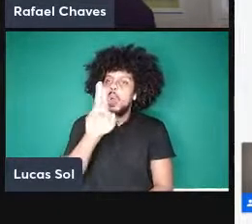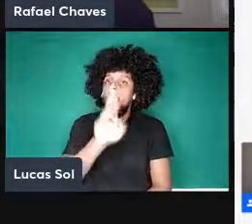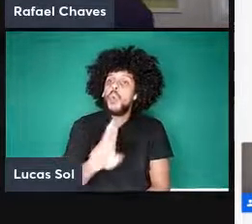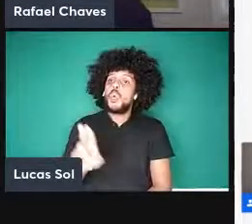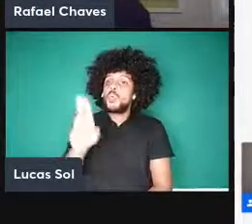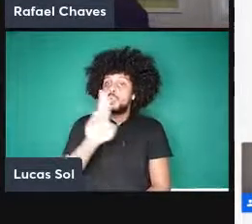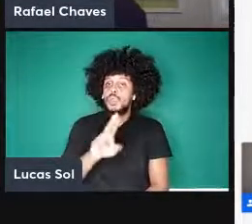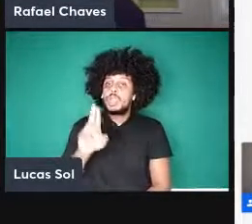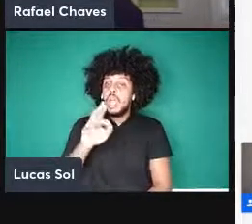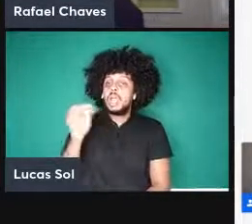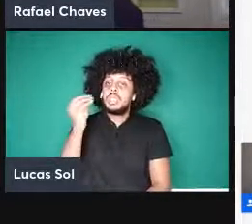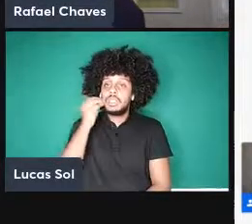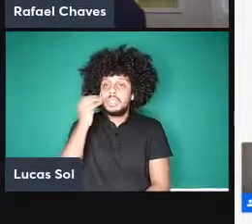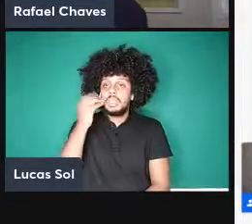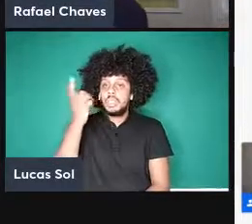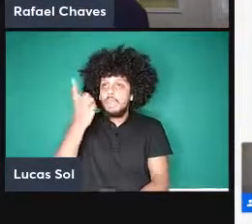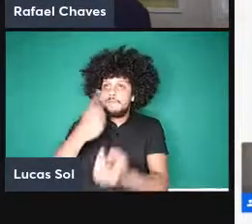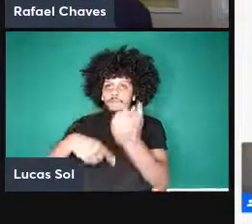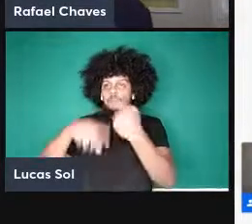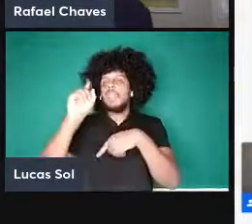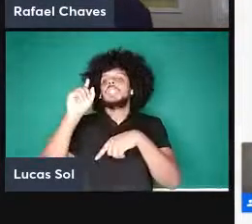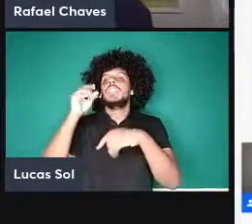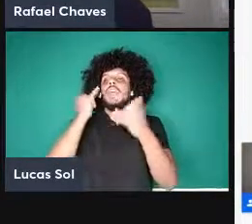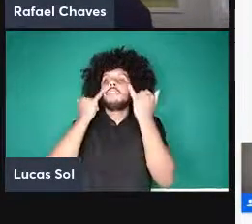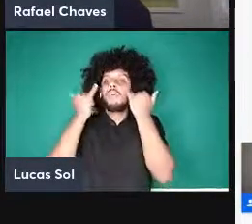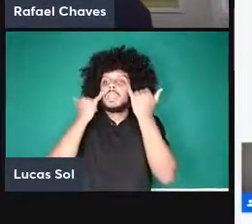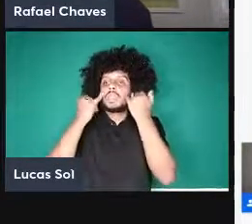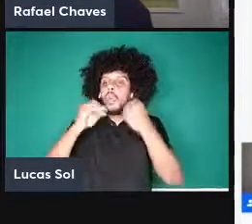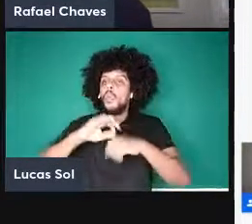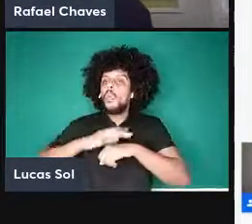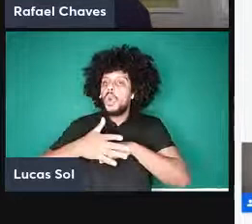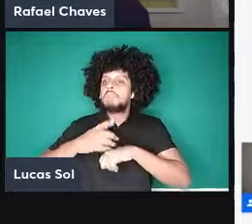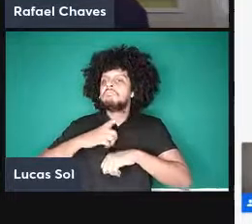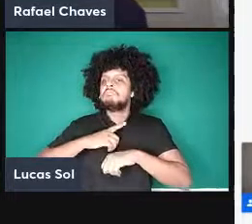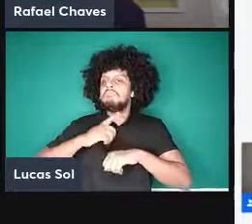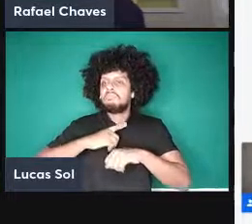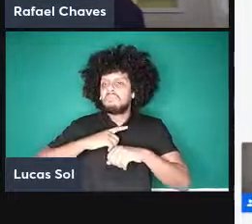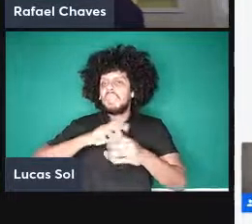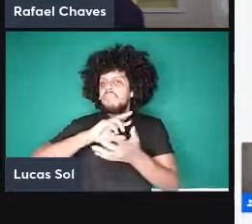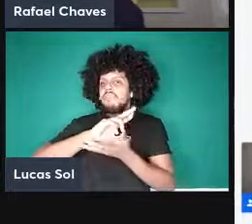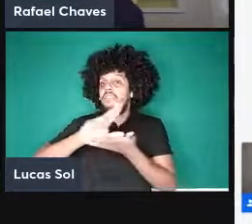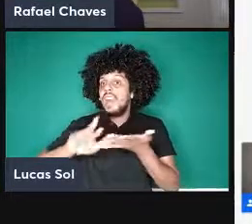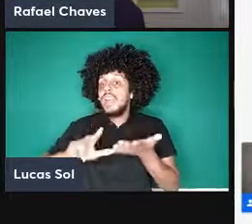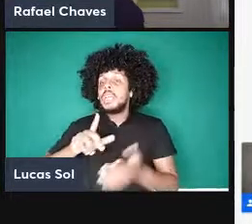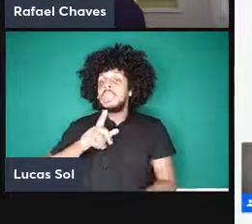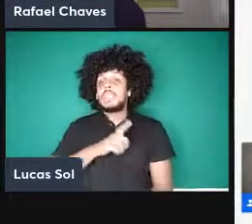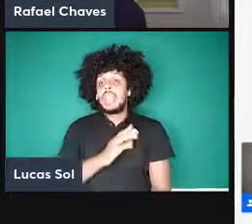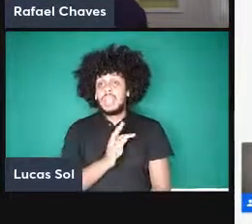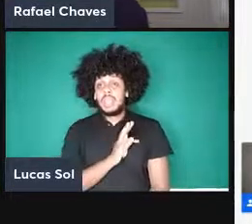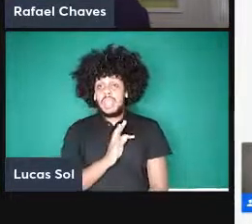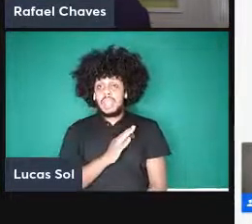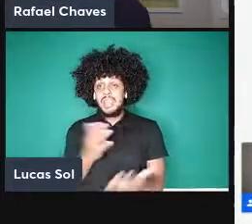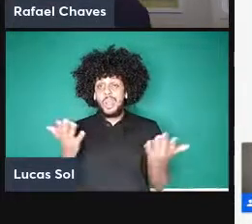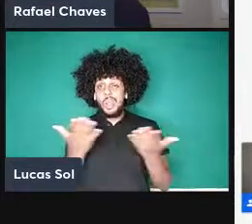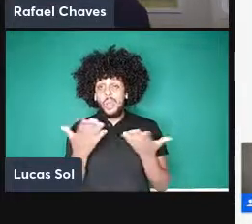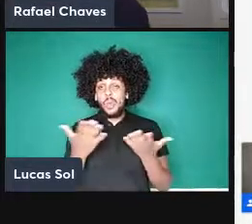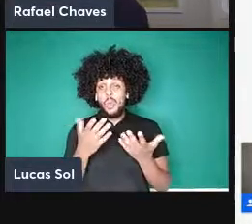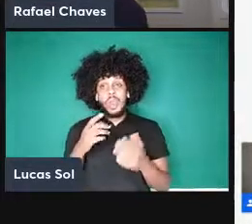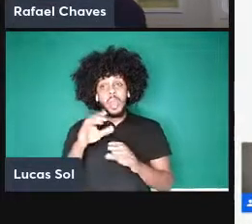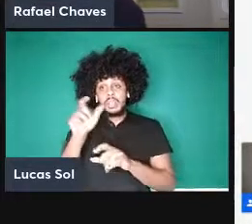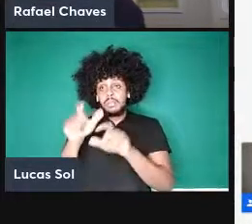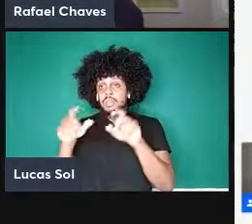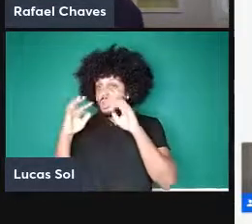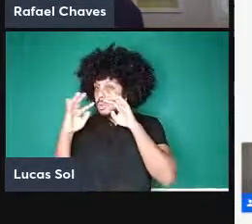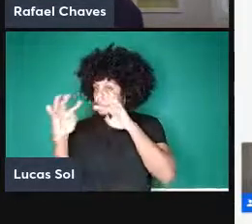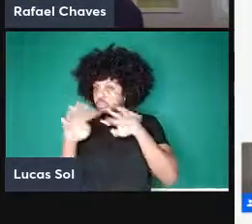da computação e informação quântica são inúmeros tem uma técnica agora que está chamando muita atenção que o pessoal chama de